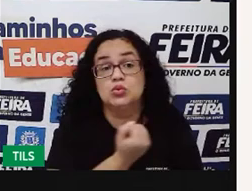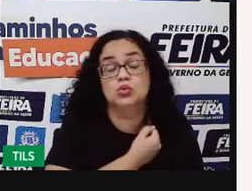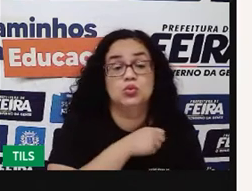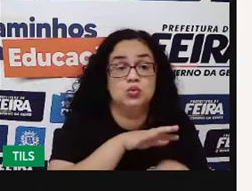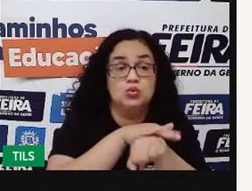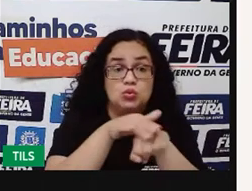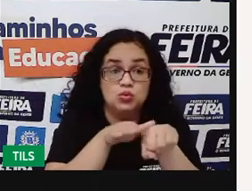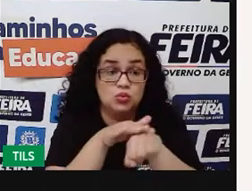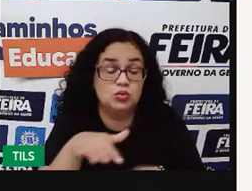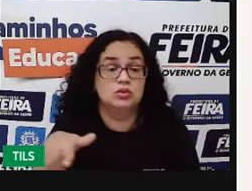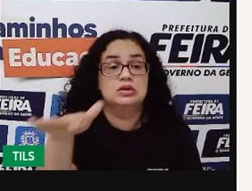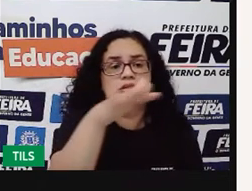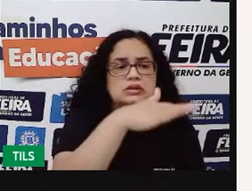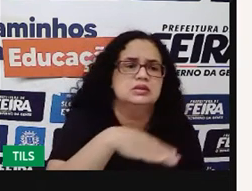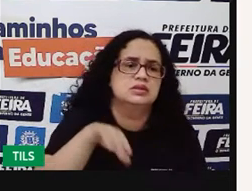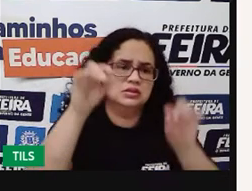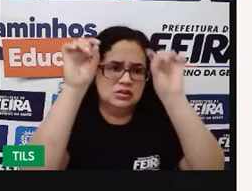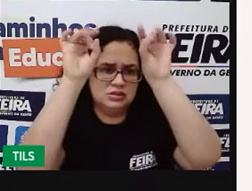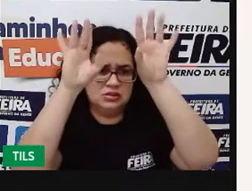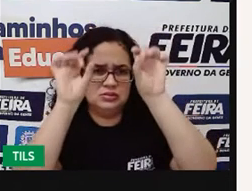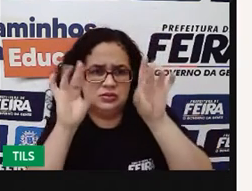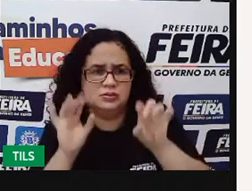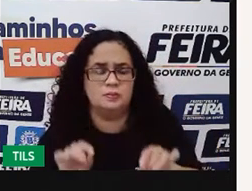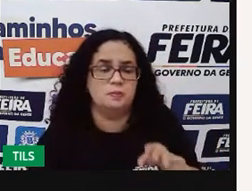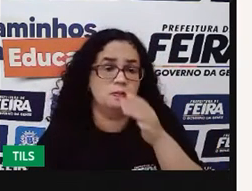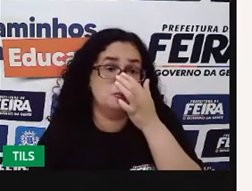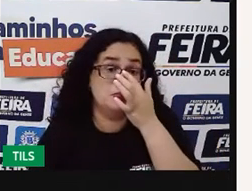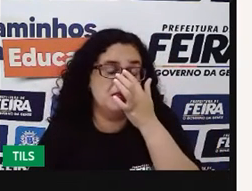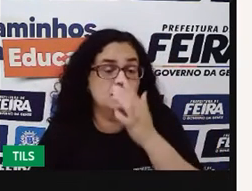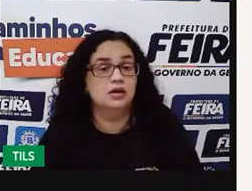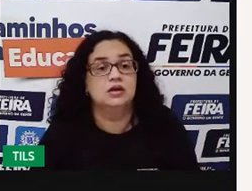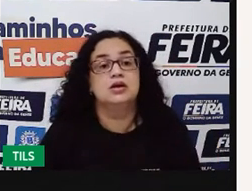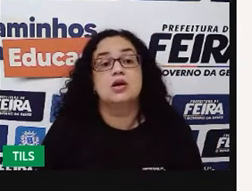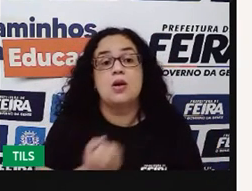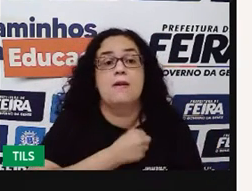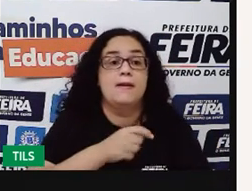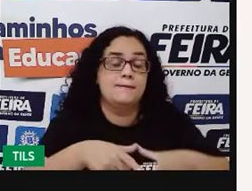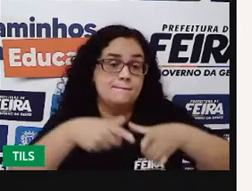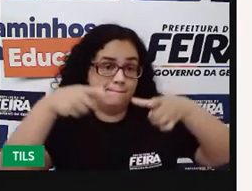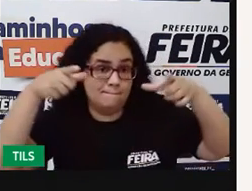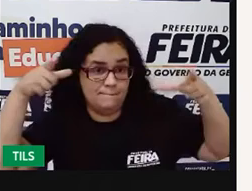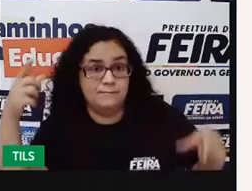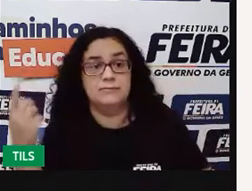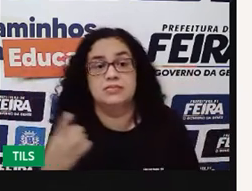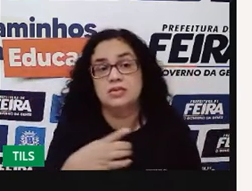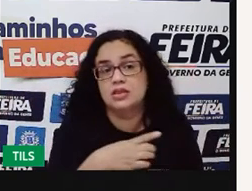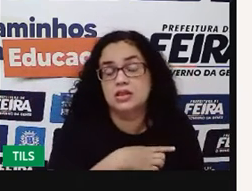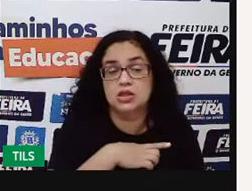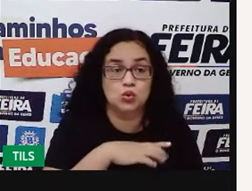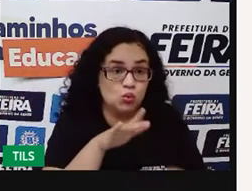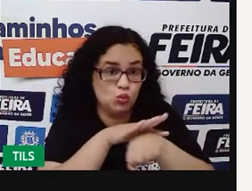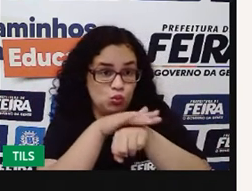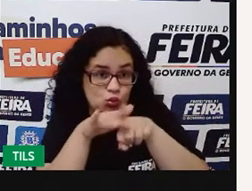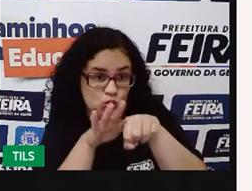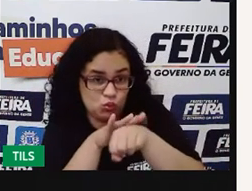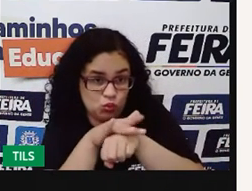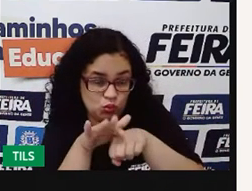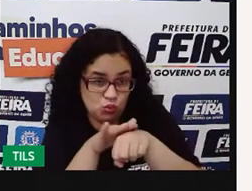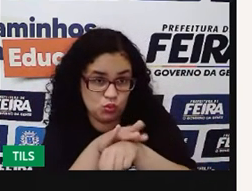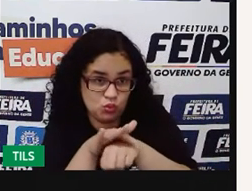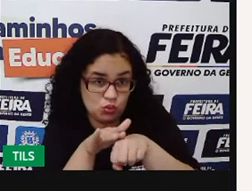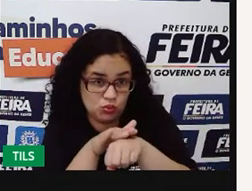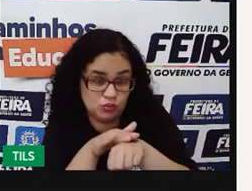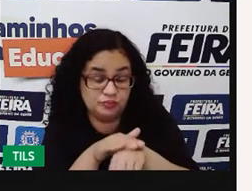doença em uma área específica, tá? Então, é um aumento de casos de uma doença em uma